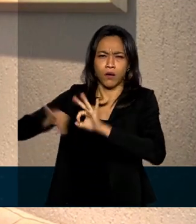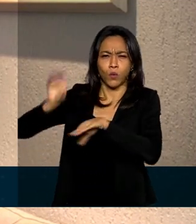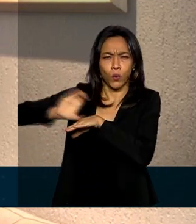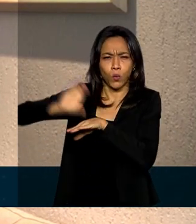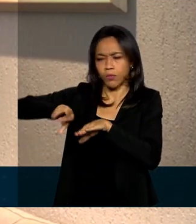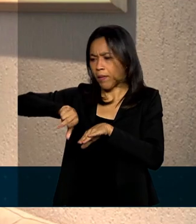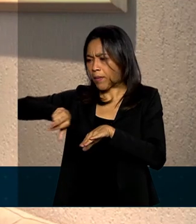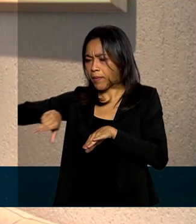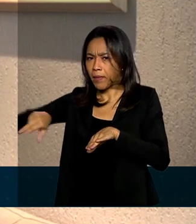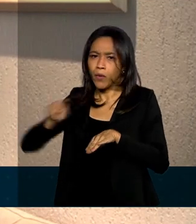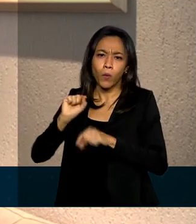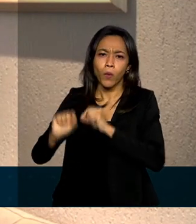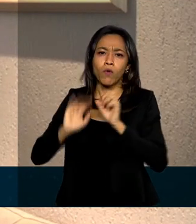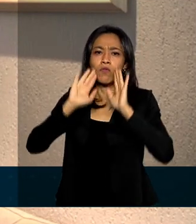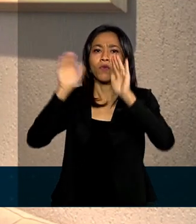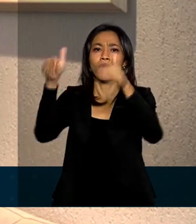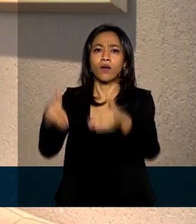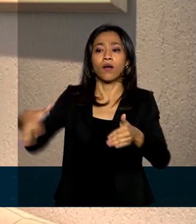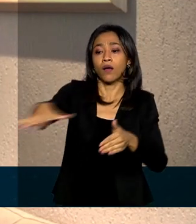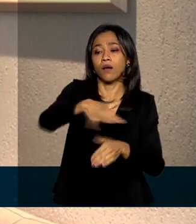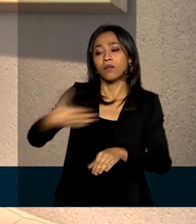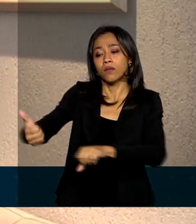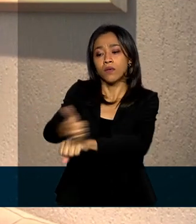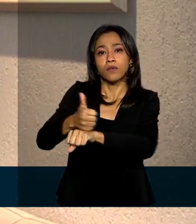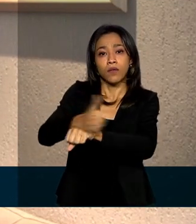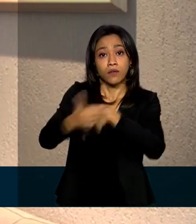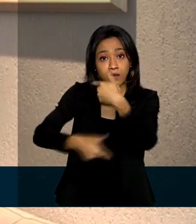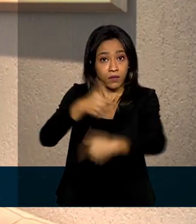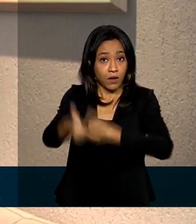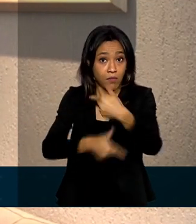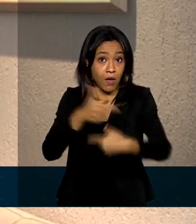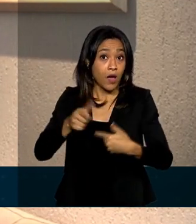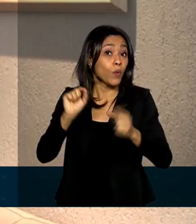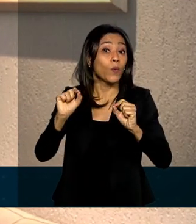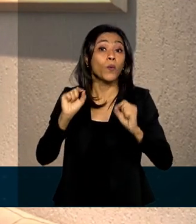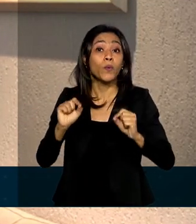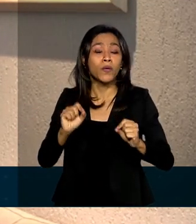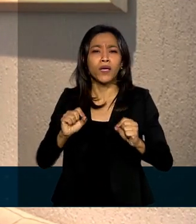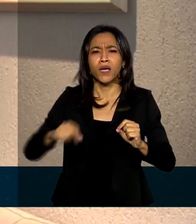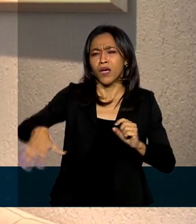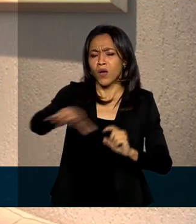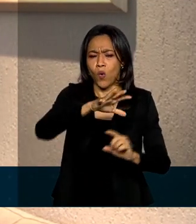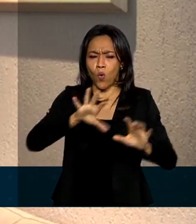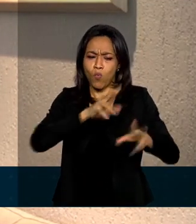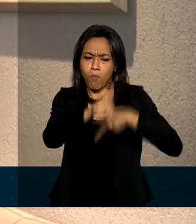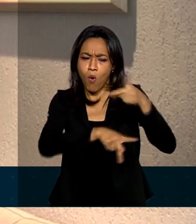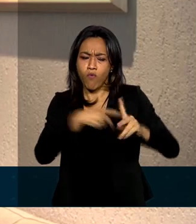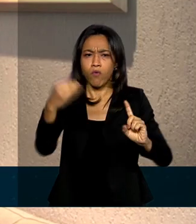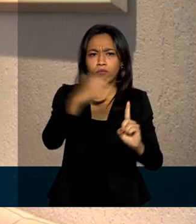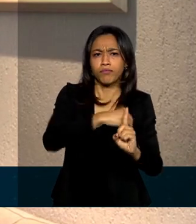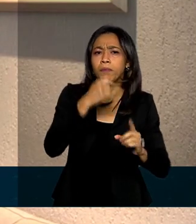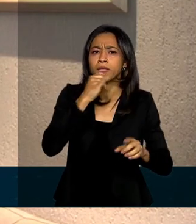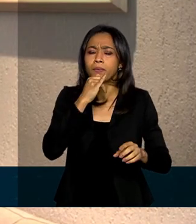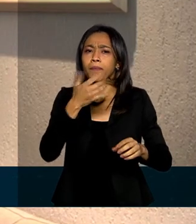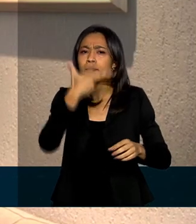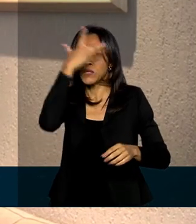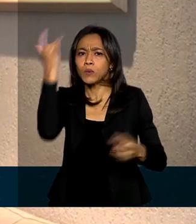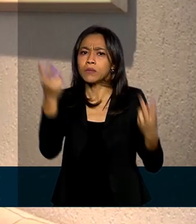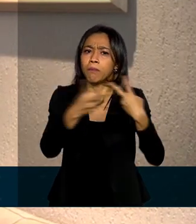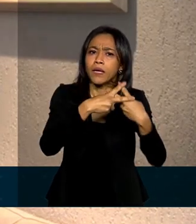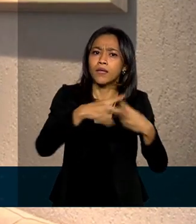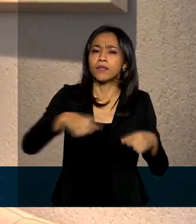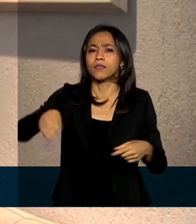vez, direcionados a profissionais que trabalham com populações vulneráveis, como a prisional, idosos,